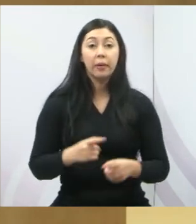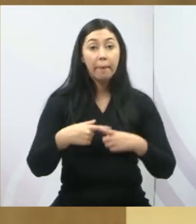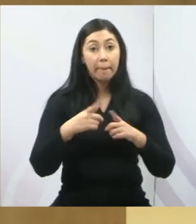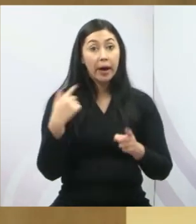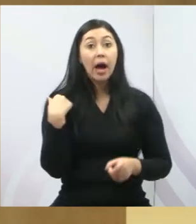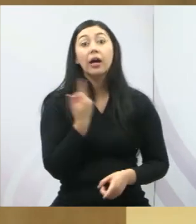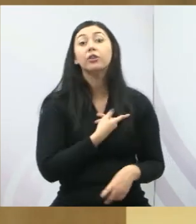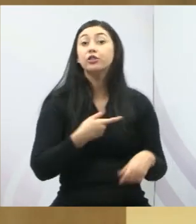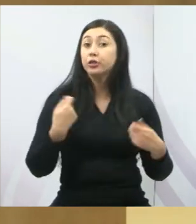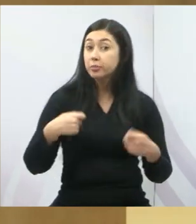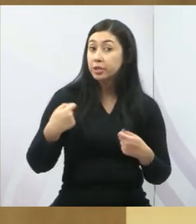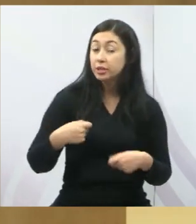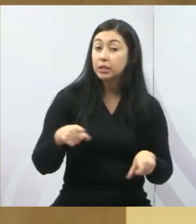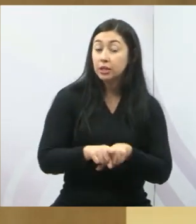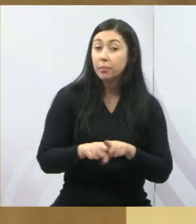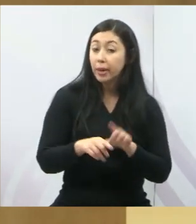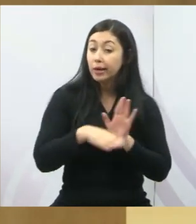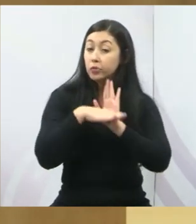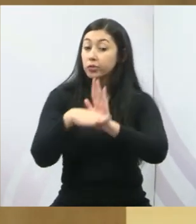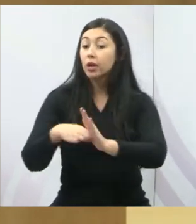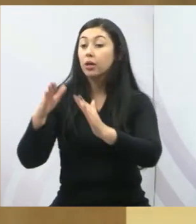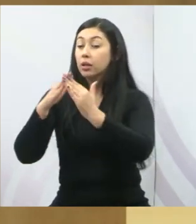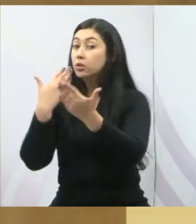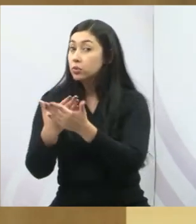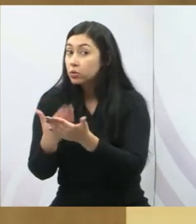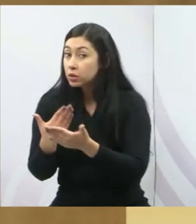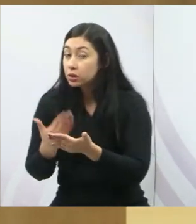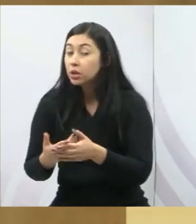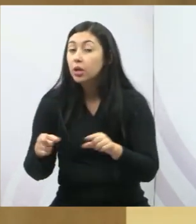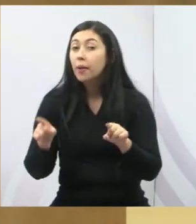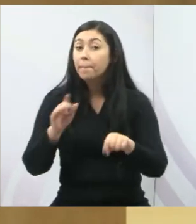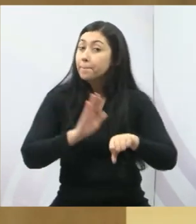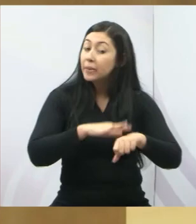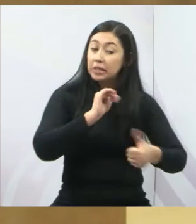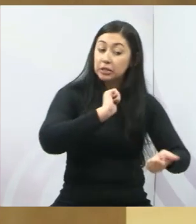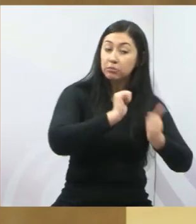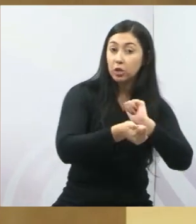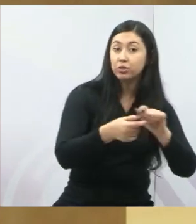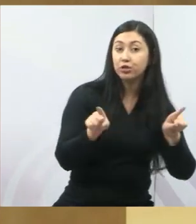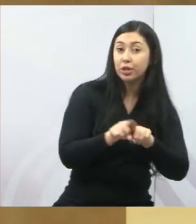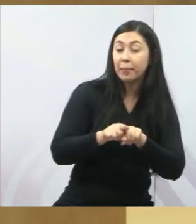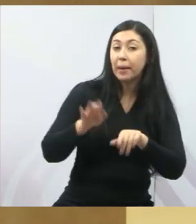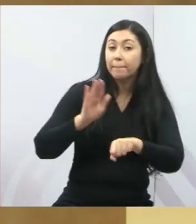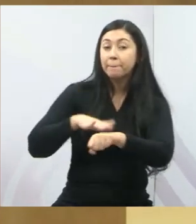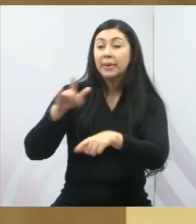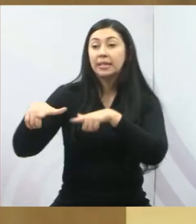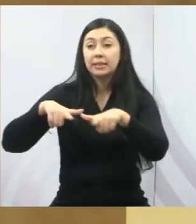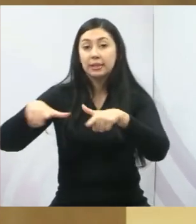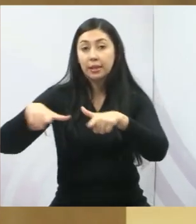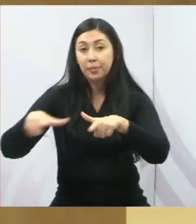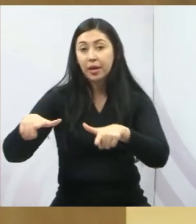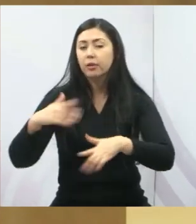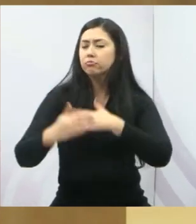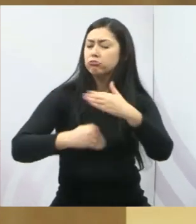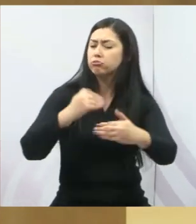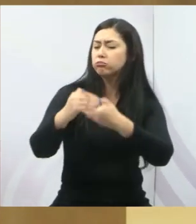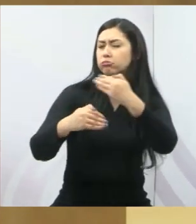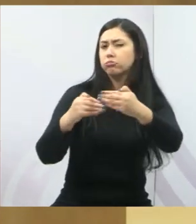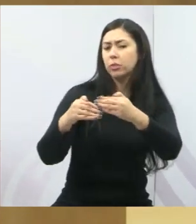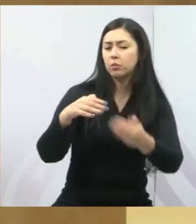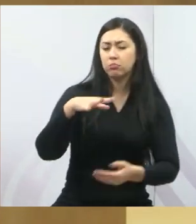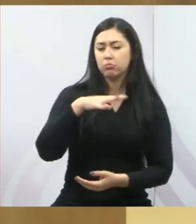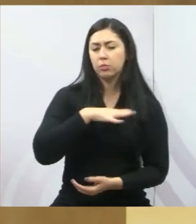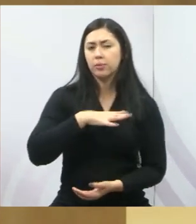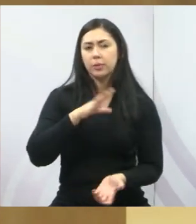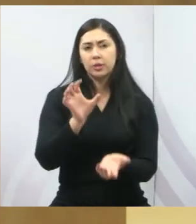em educação em tempo integral para as nossas crianças, mais esporte e mais emprego. É assim que nós vamos construir uma